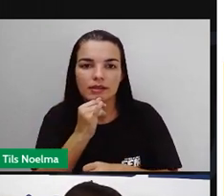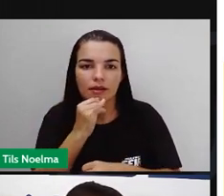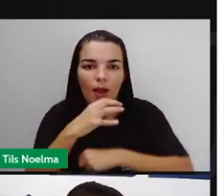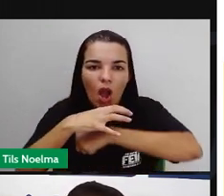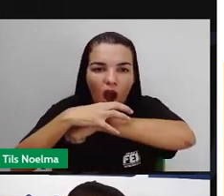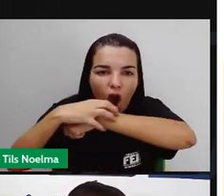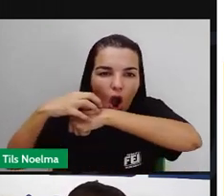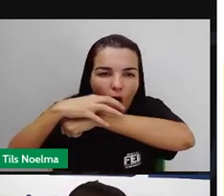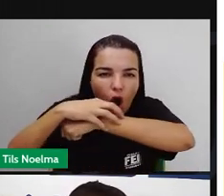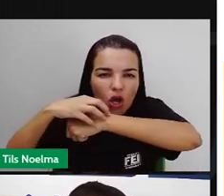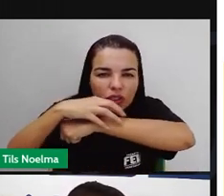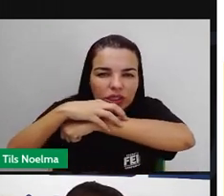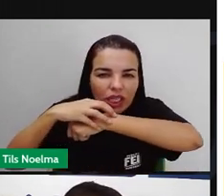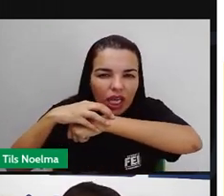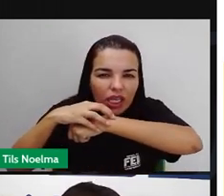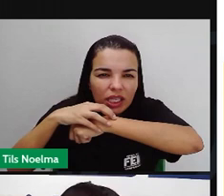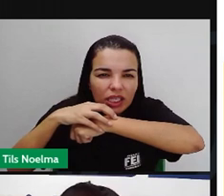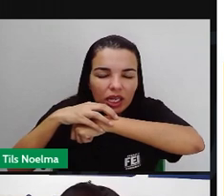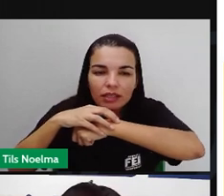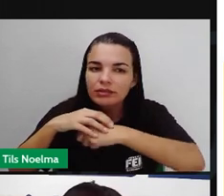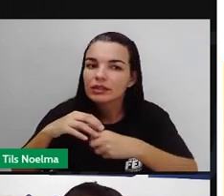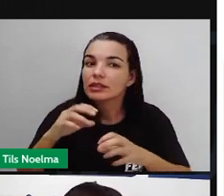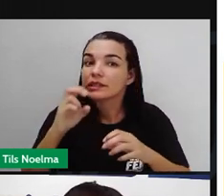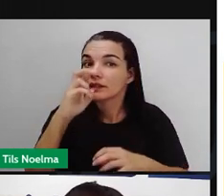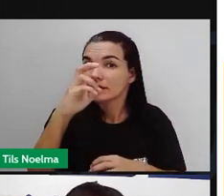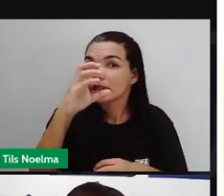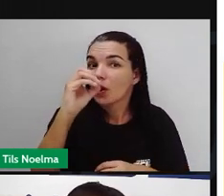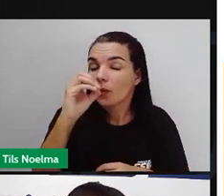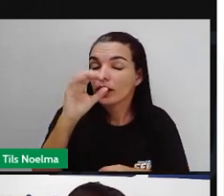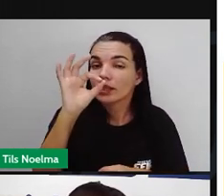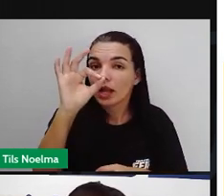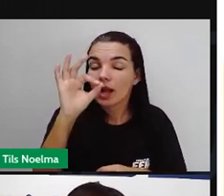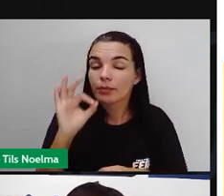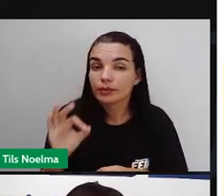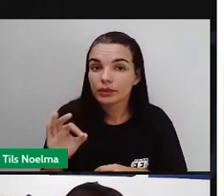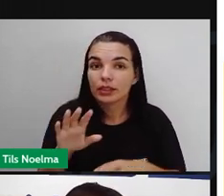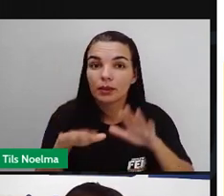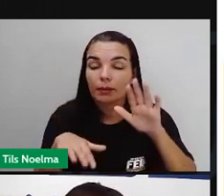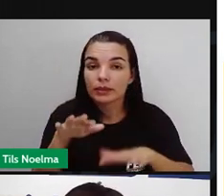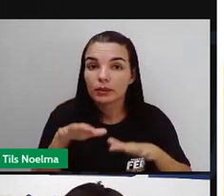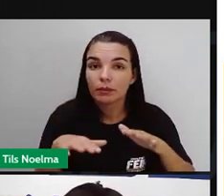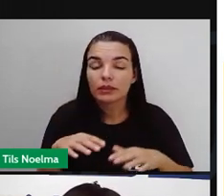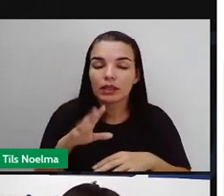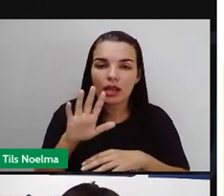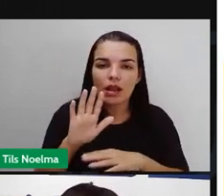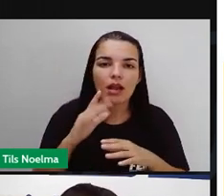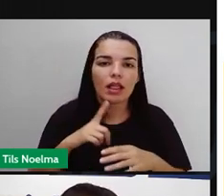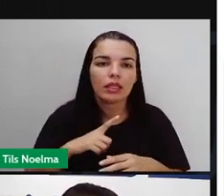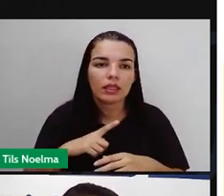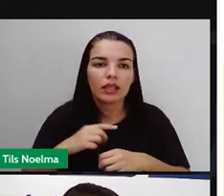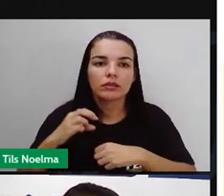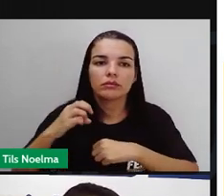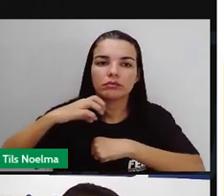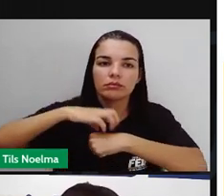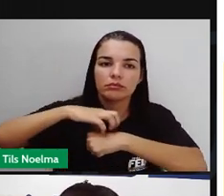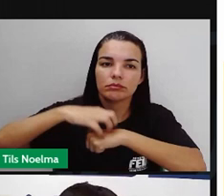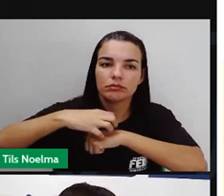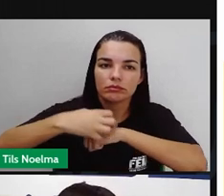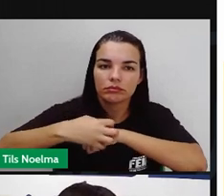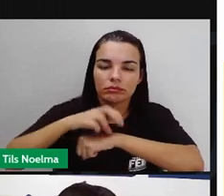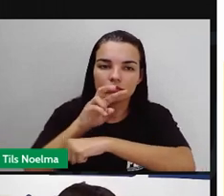chikungunya, está presente em 50% 80% dos casos e ela acontece de forma leve. Assim como a dengue, também, de